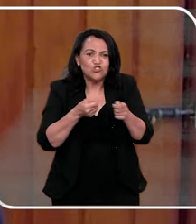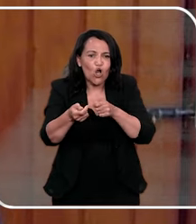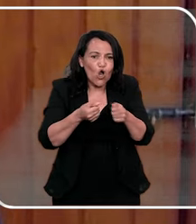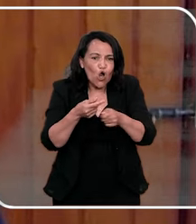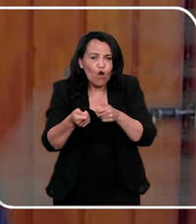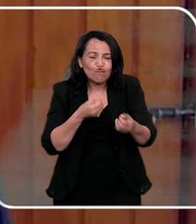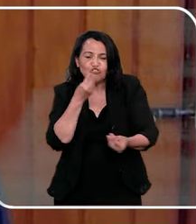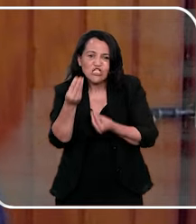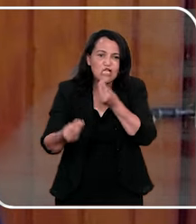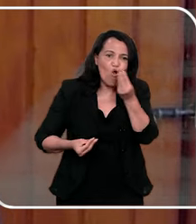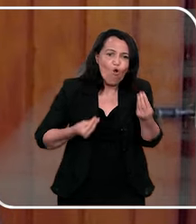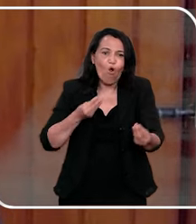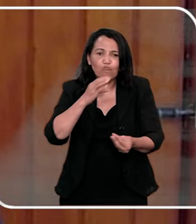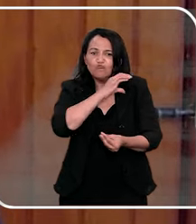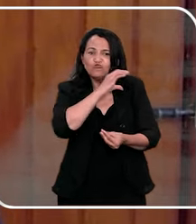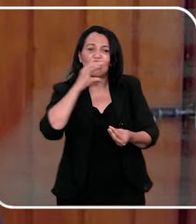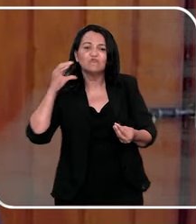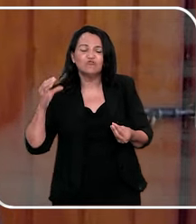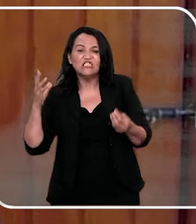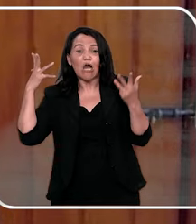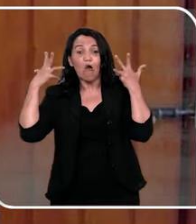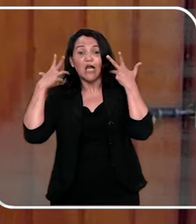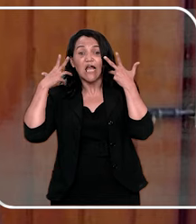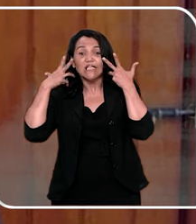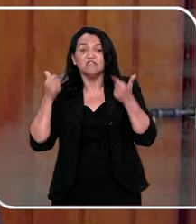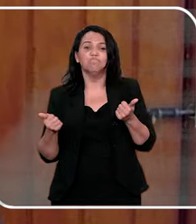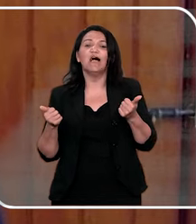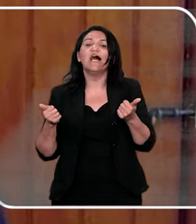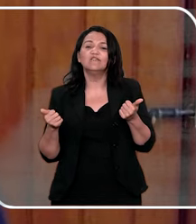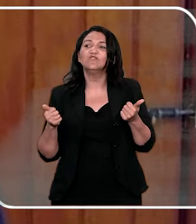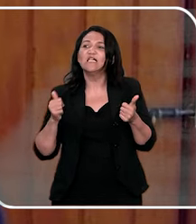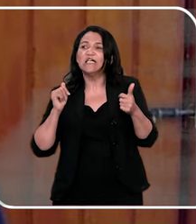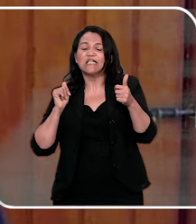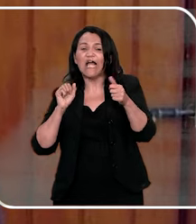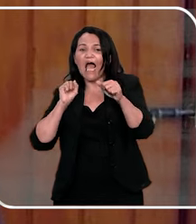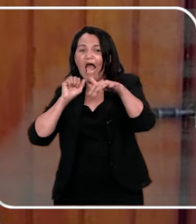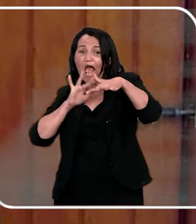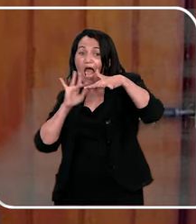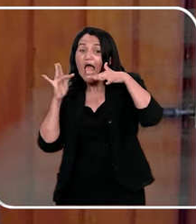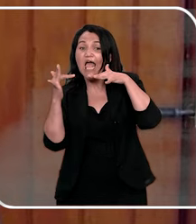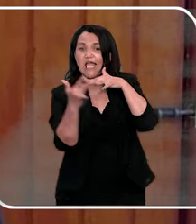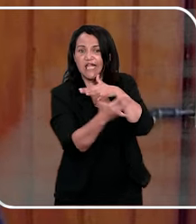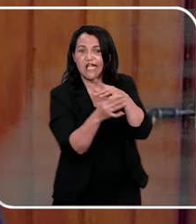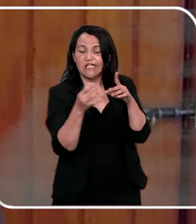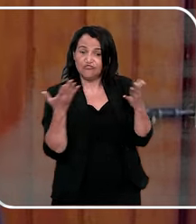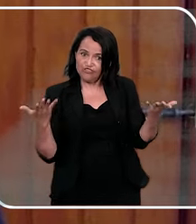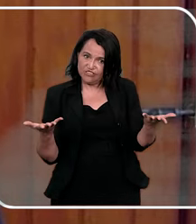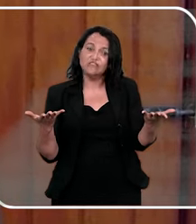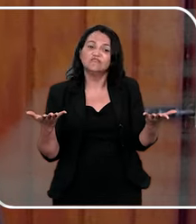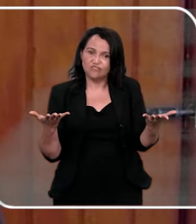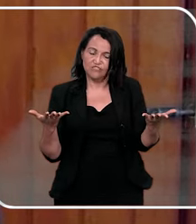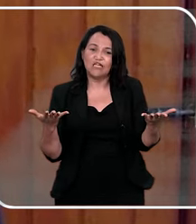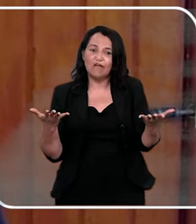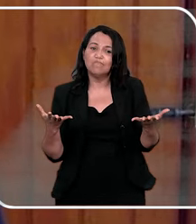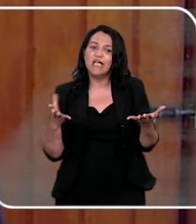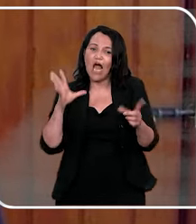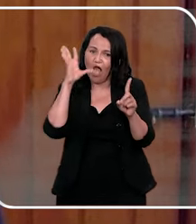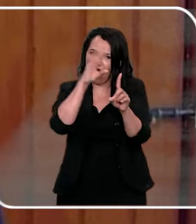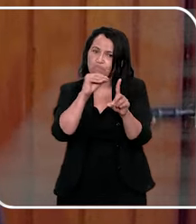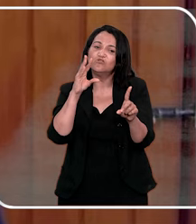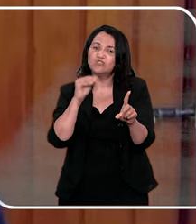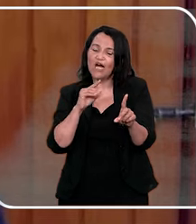que a gente tem, com quem nossos filhos conversam, que tipo de jogo, jogam, e como os adultos estão cada vez mais espertos, dentro da rede social,